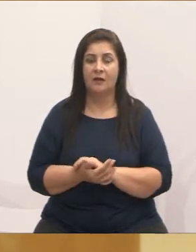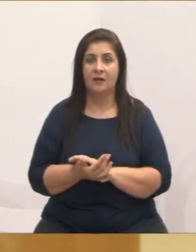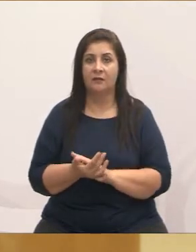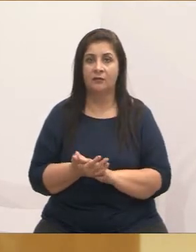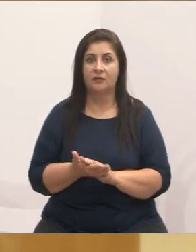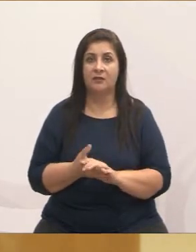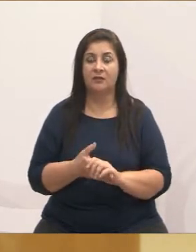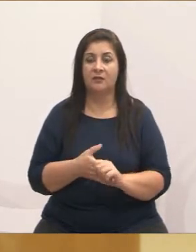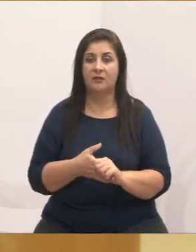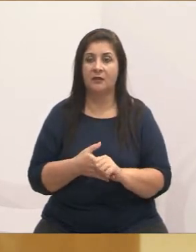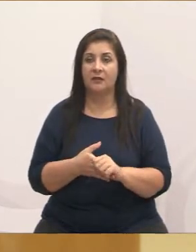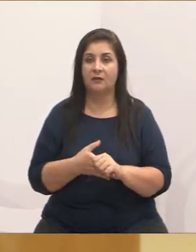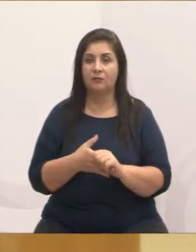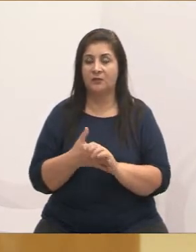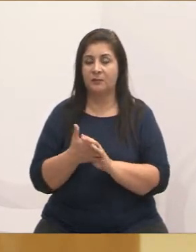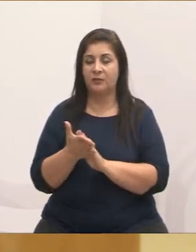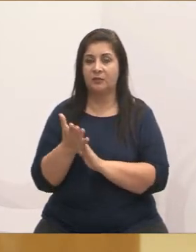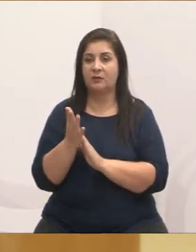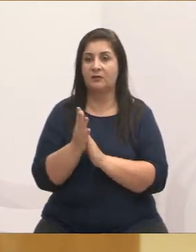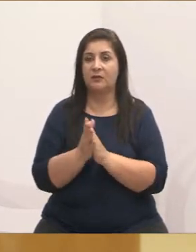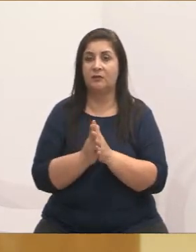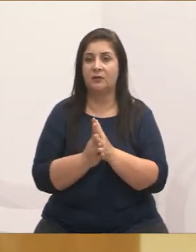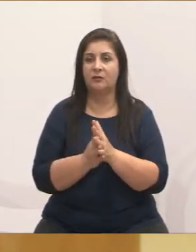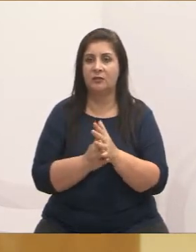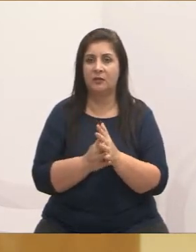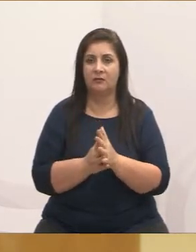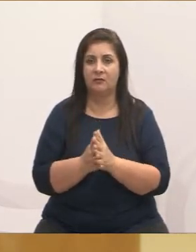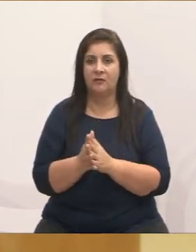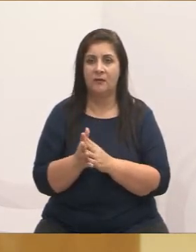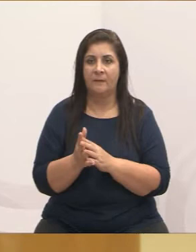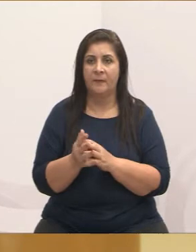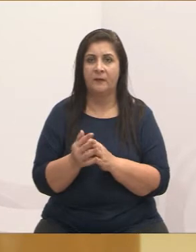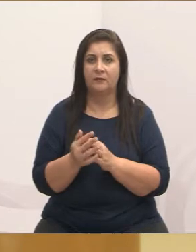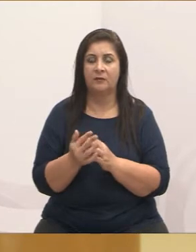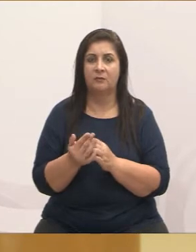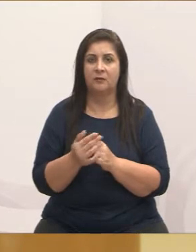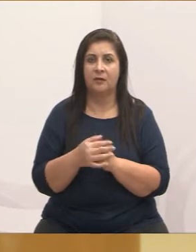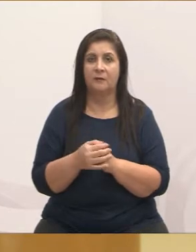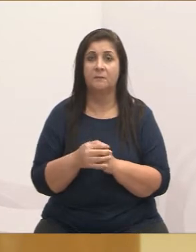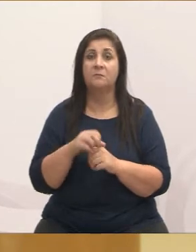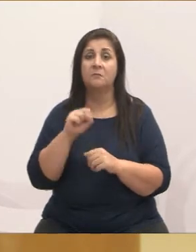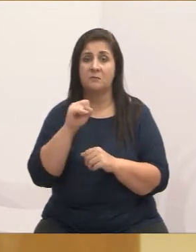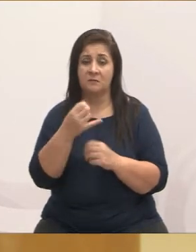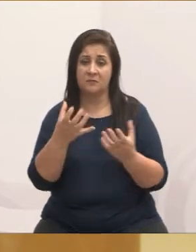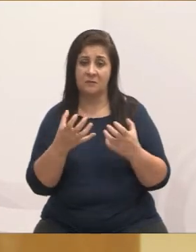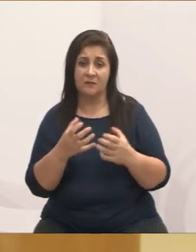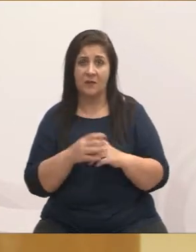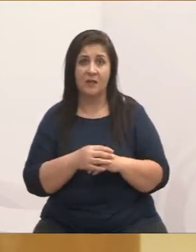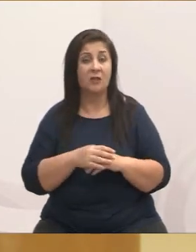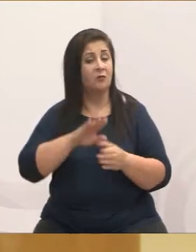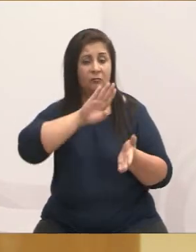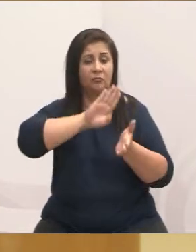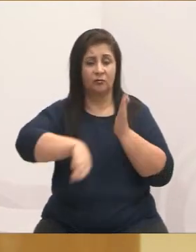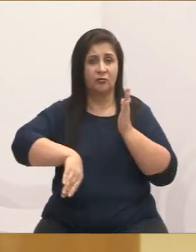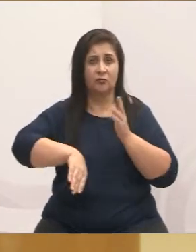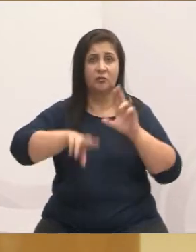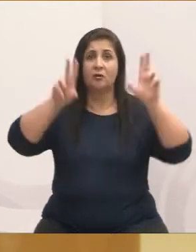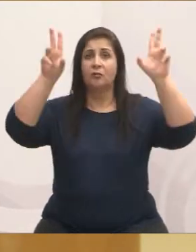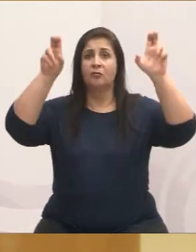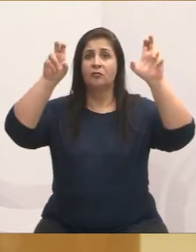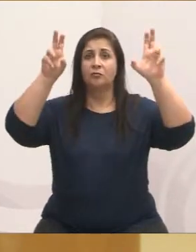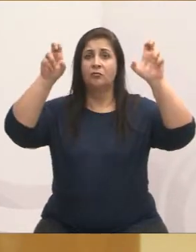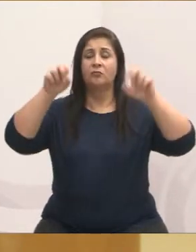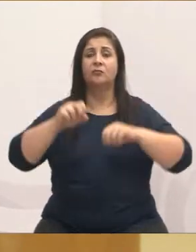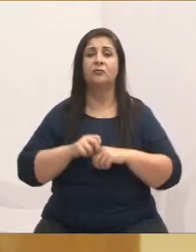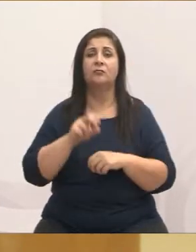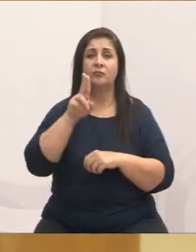para que a população tire dúvidas, que você pode se orientar de qualquer forma, não é? Então, retire o seu título de utilidade pública e aí